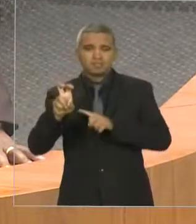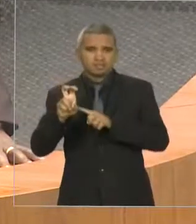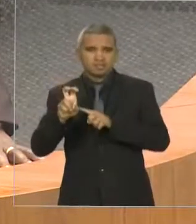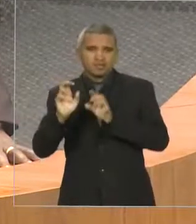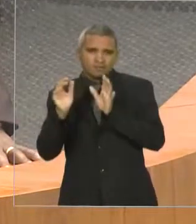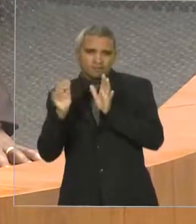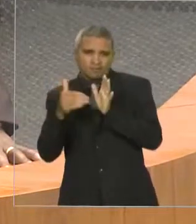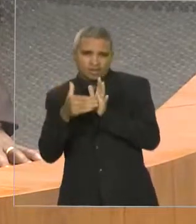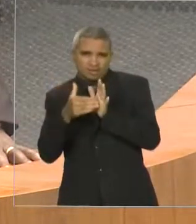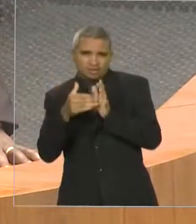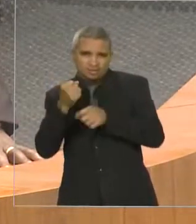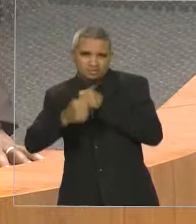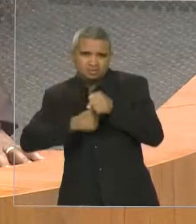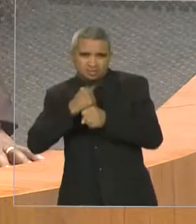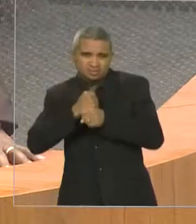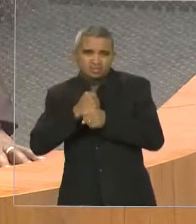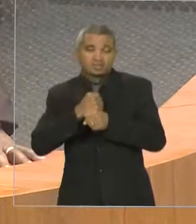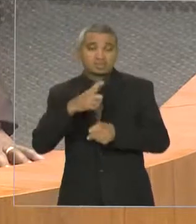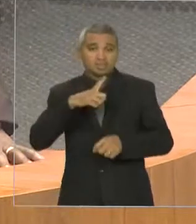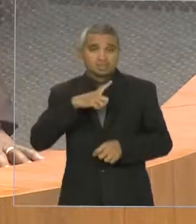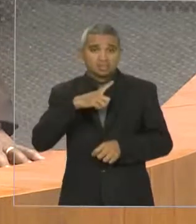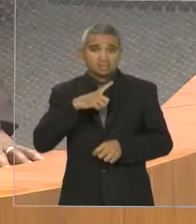Típico Patiçal, Isutila,